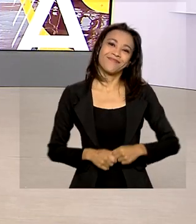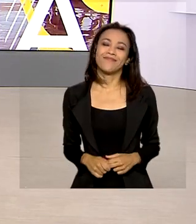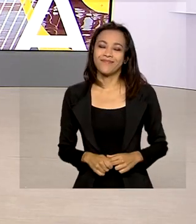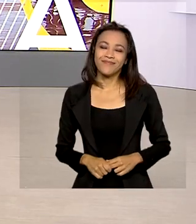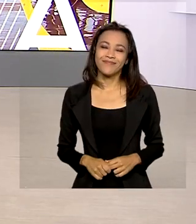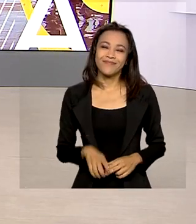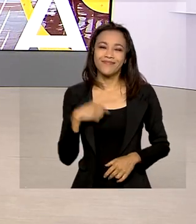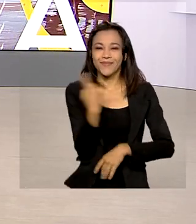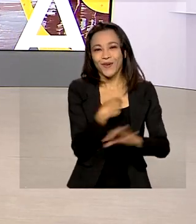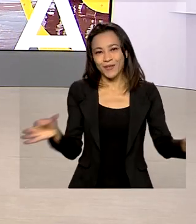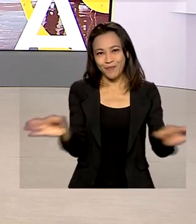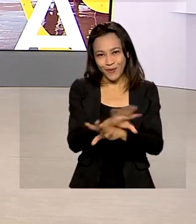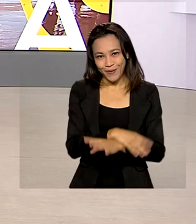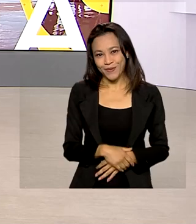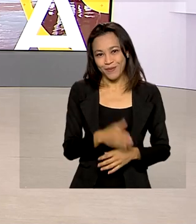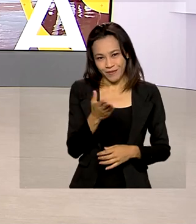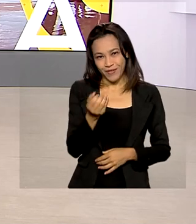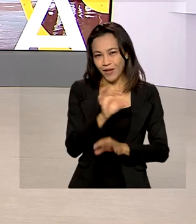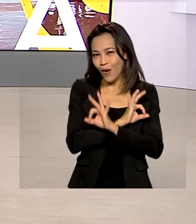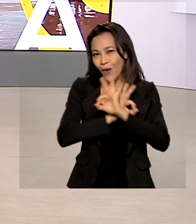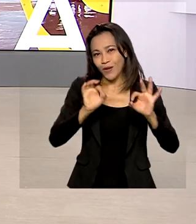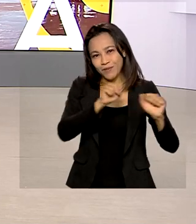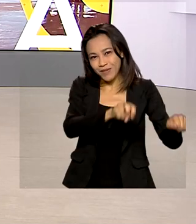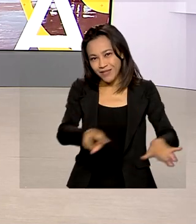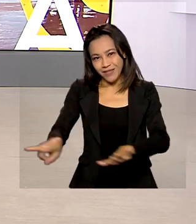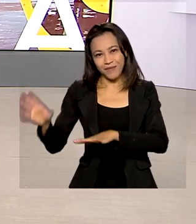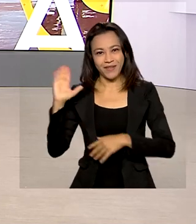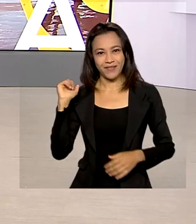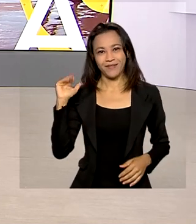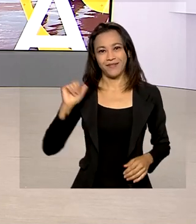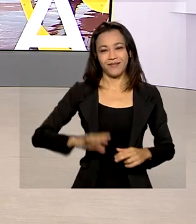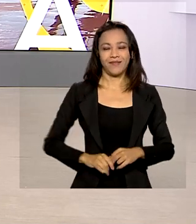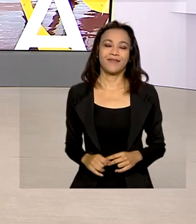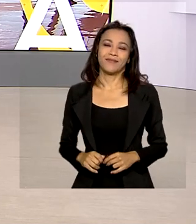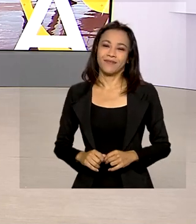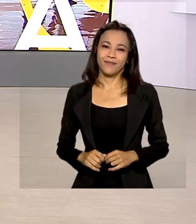A gente fica por aqui, para você uma ótima semana. Tchau, tchau.